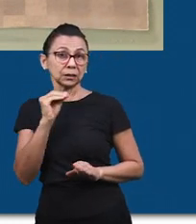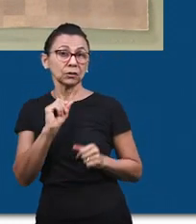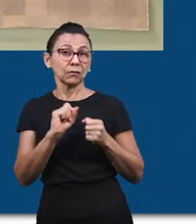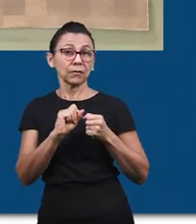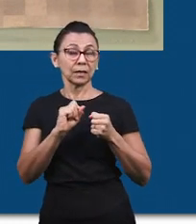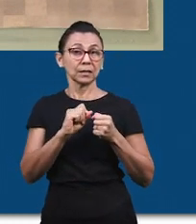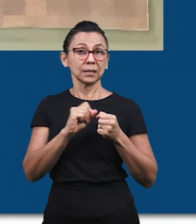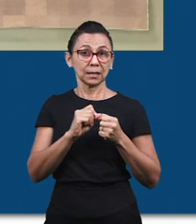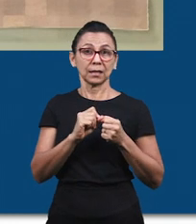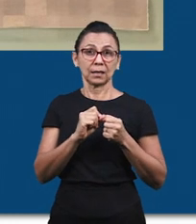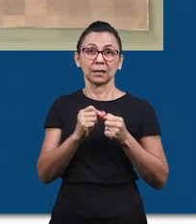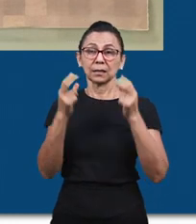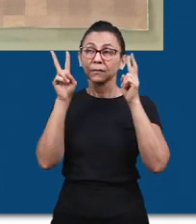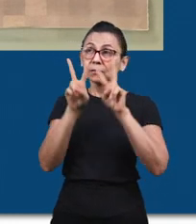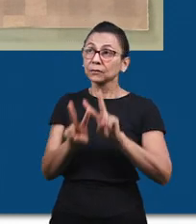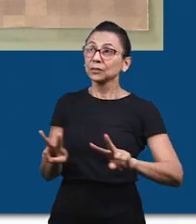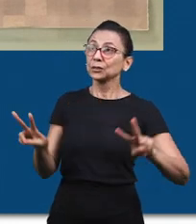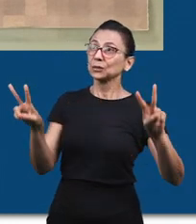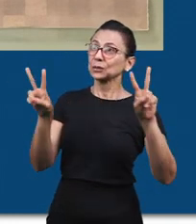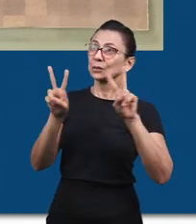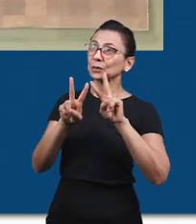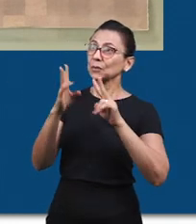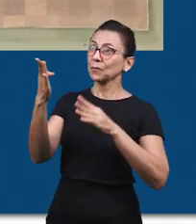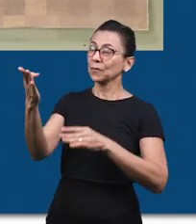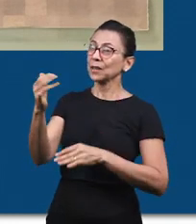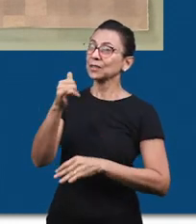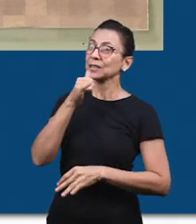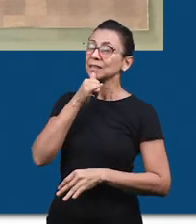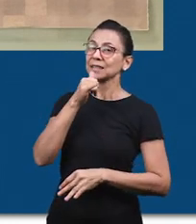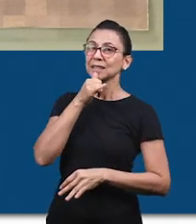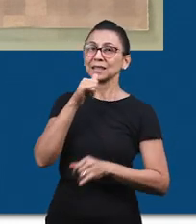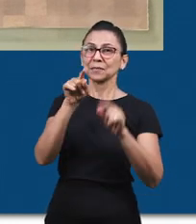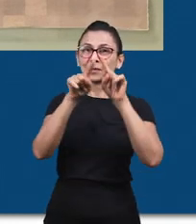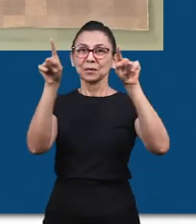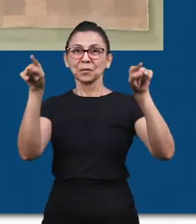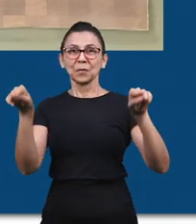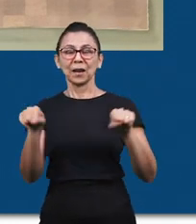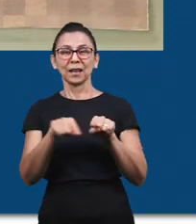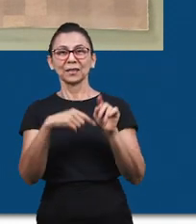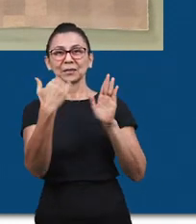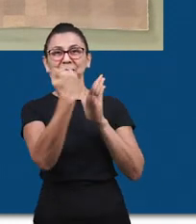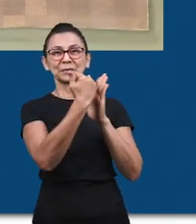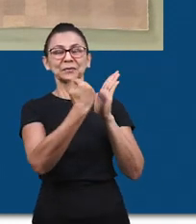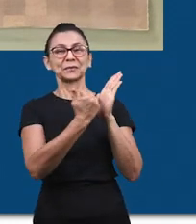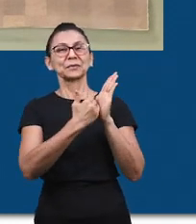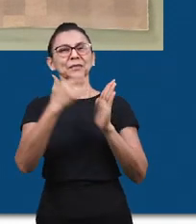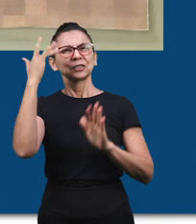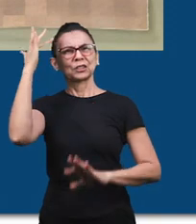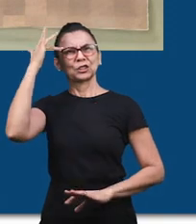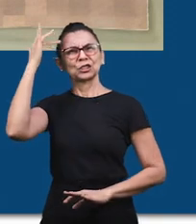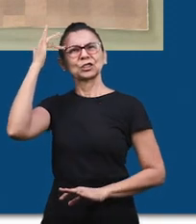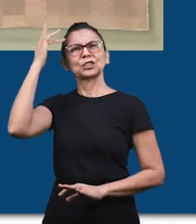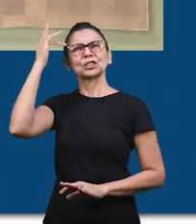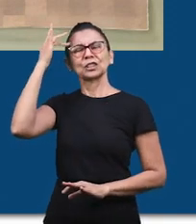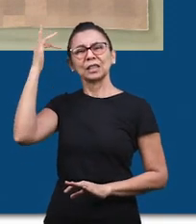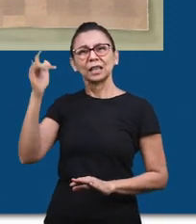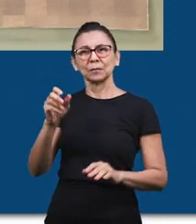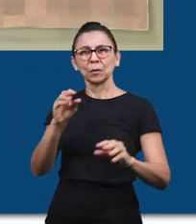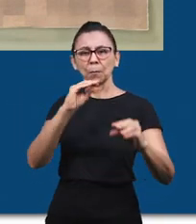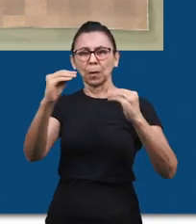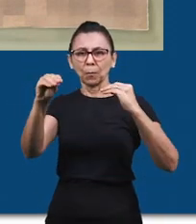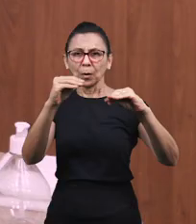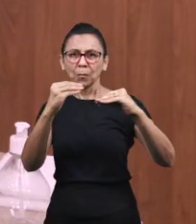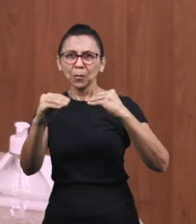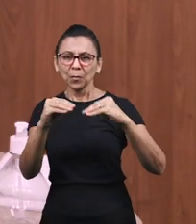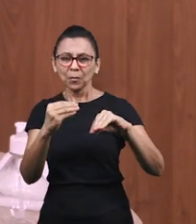gera previsibilidade. Este é um exemplo de quadro de rotina diário. Aqui é possível montar